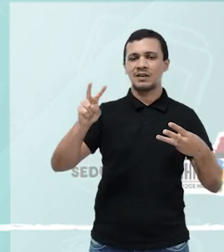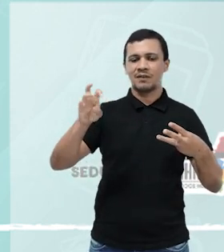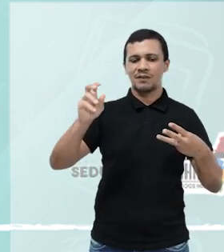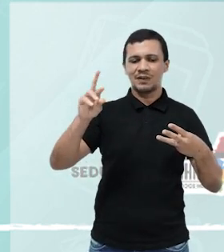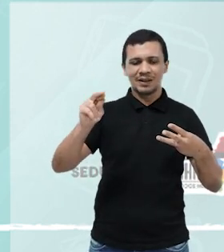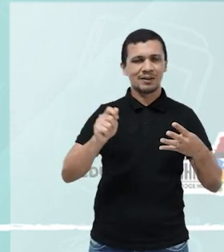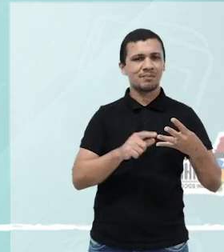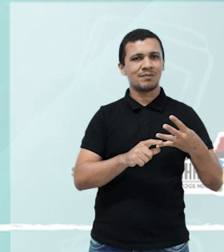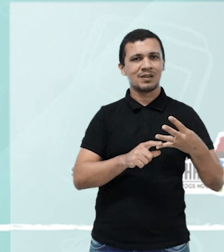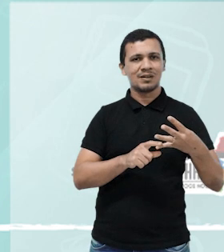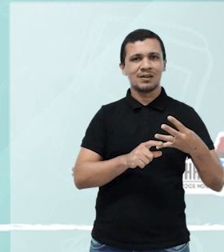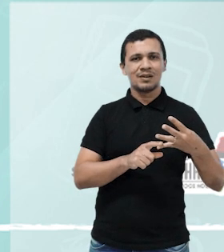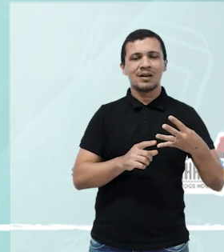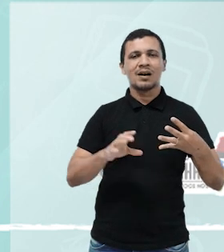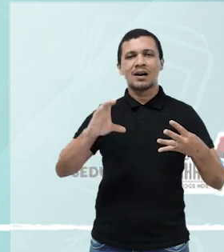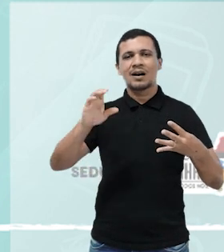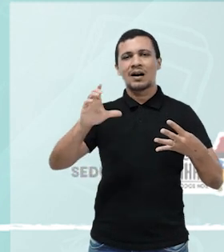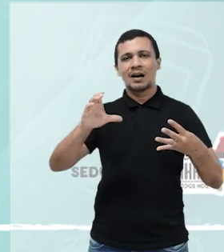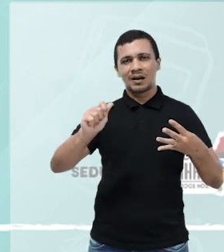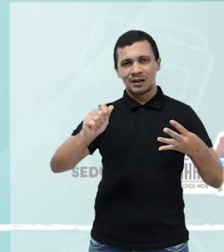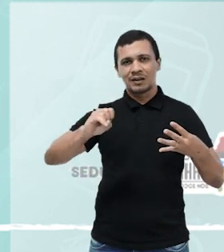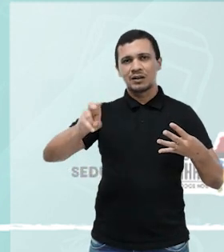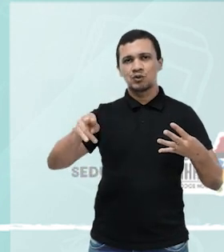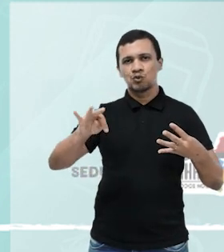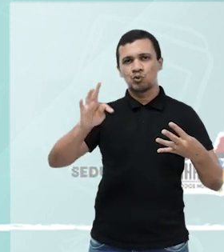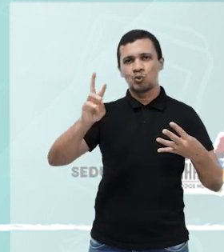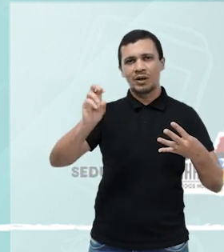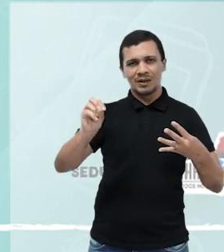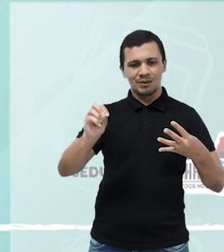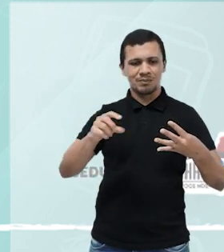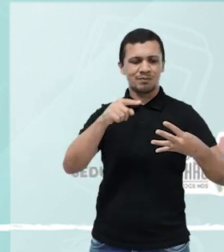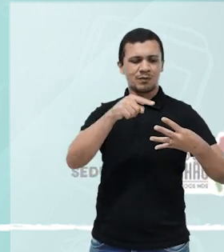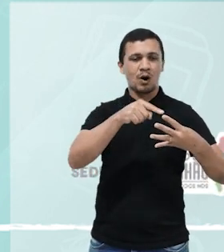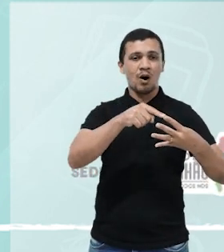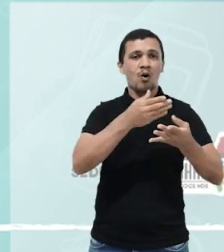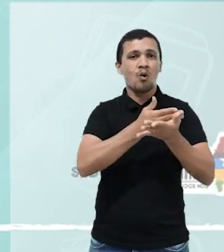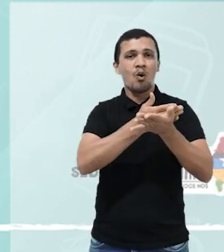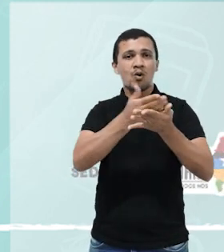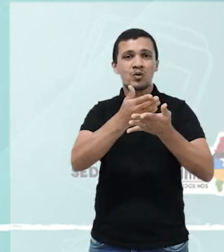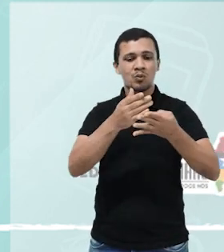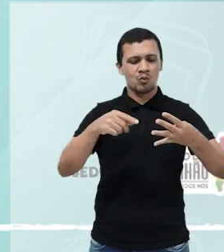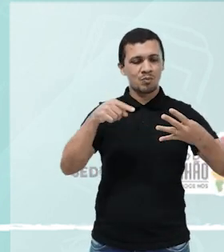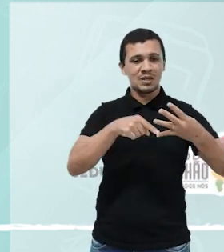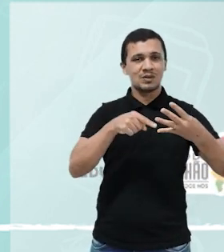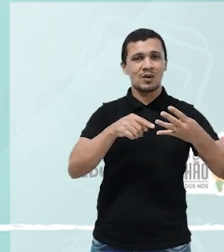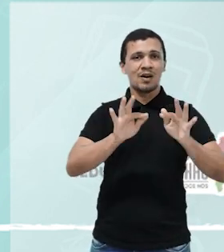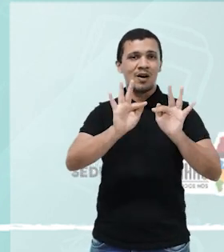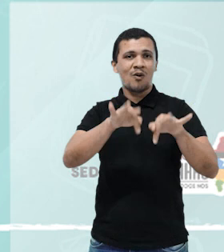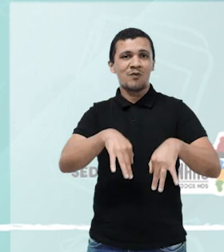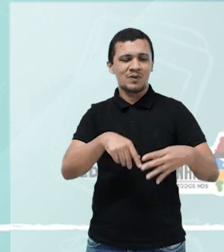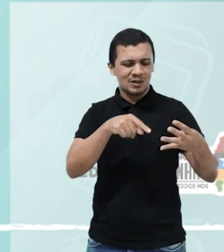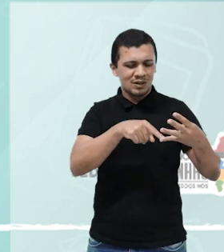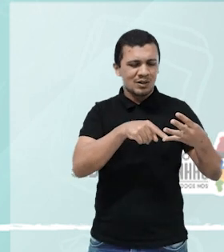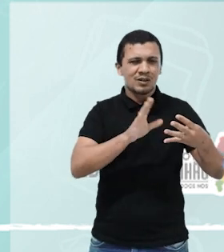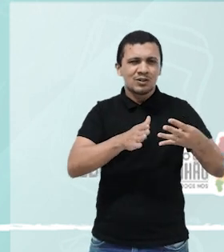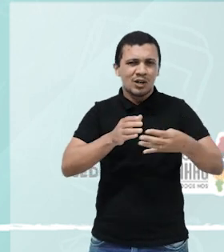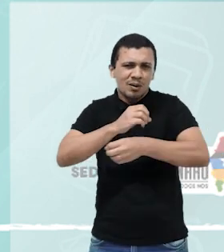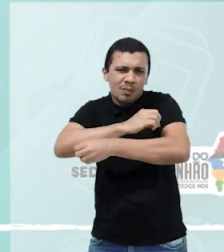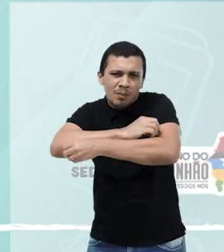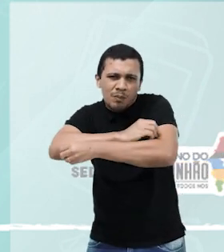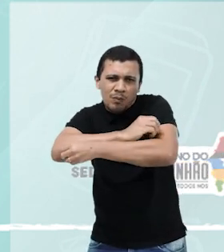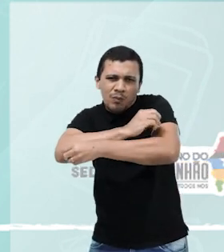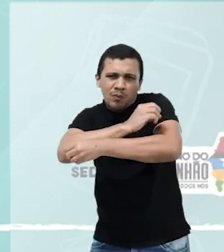é fim. Um é feito no início da noite, e outra acontece no final, já amanhecendo o dia, quando o porco já começa a ser